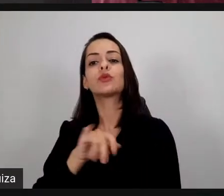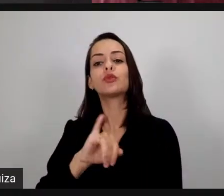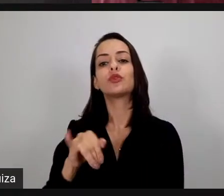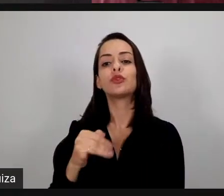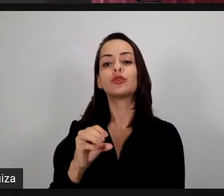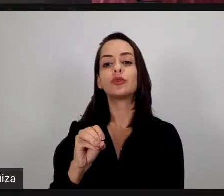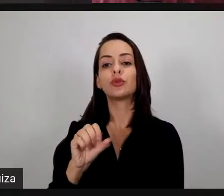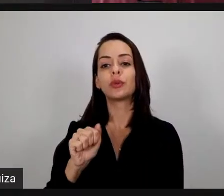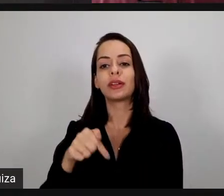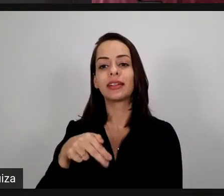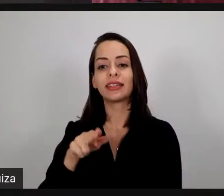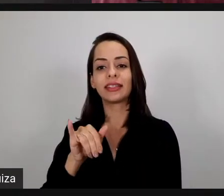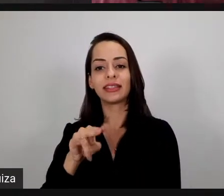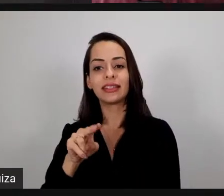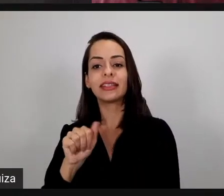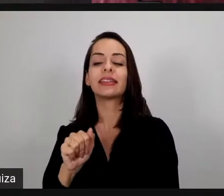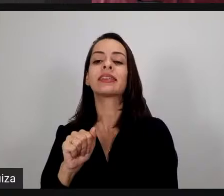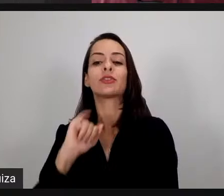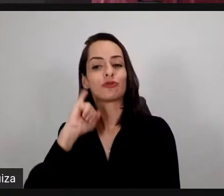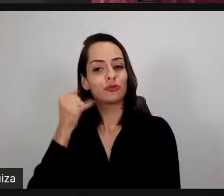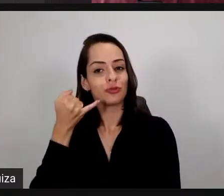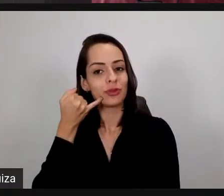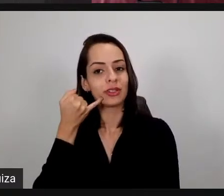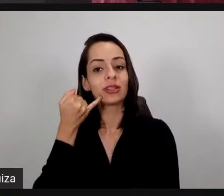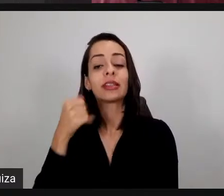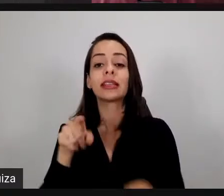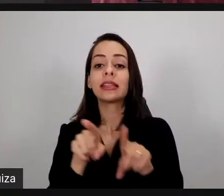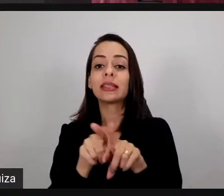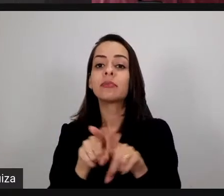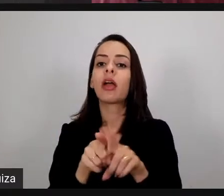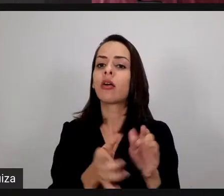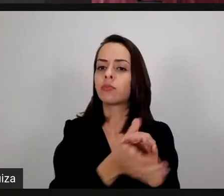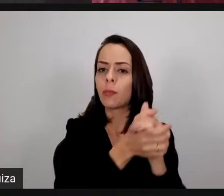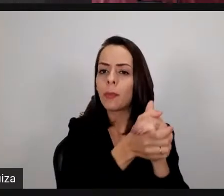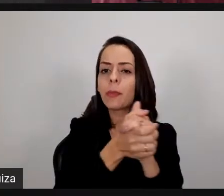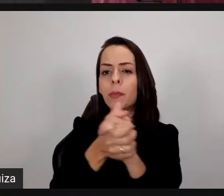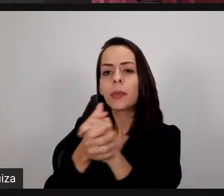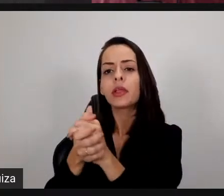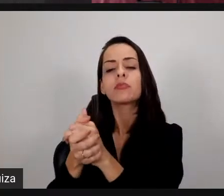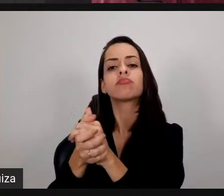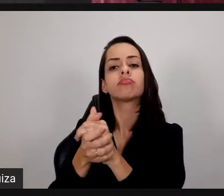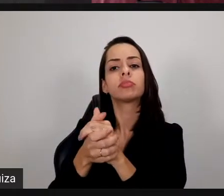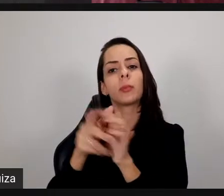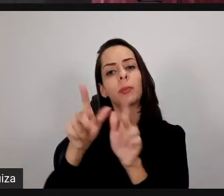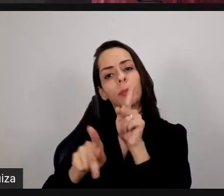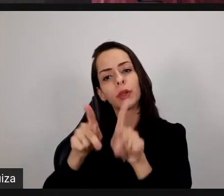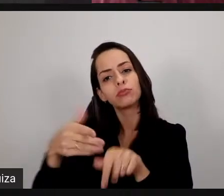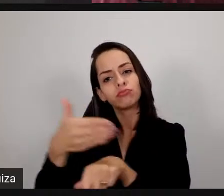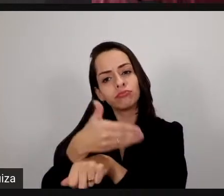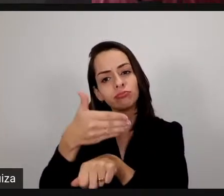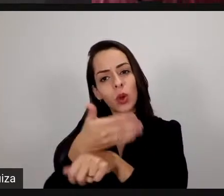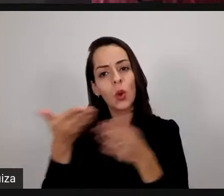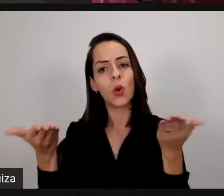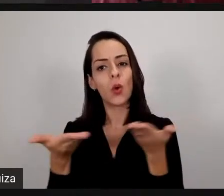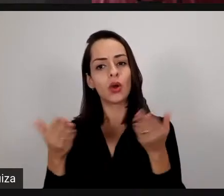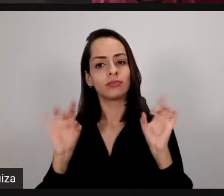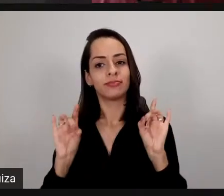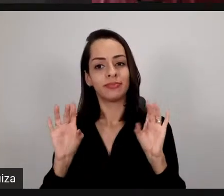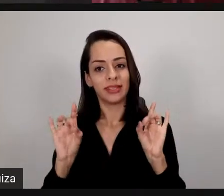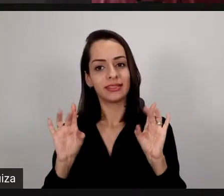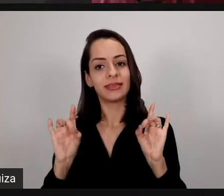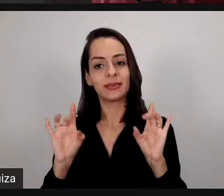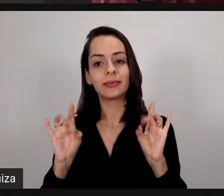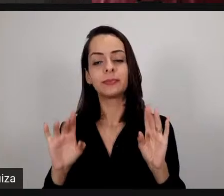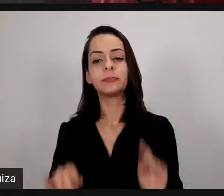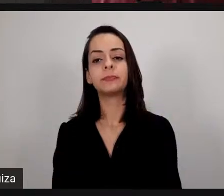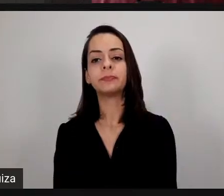reitora, e em seu nome, professora, eu quero cumprimentar os demais participantes desse evento, que é tão especial. Ele é especial,